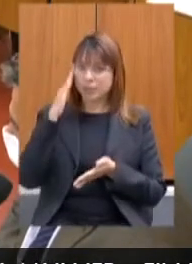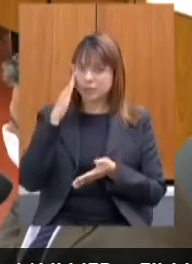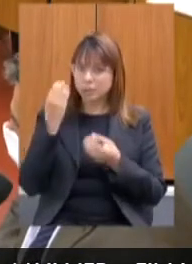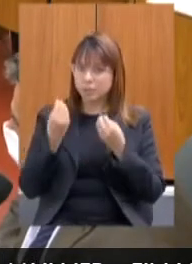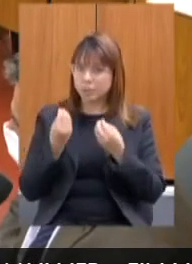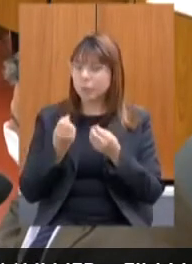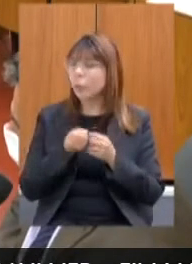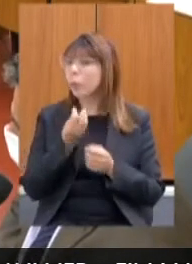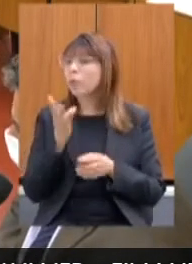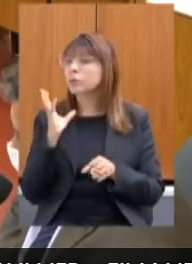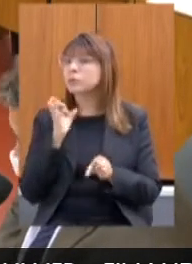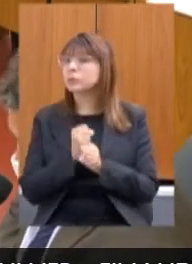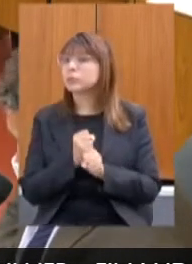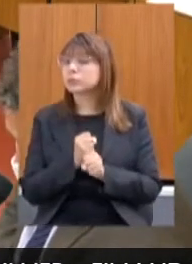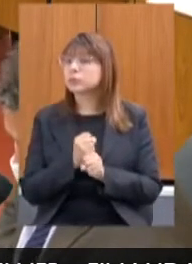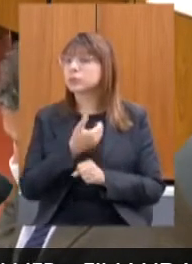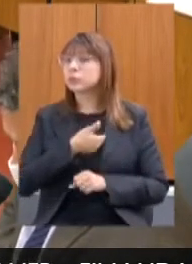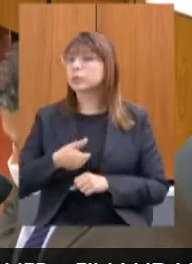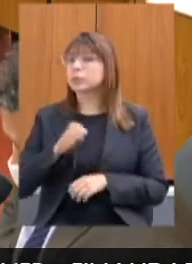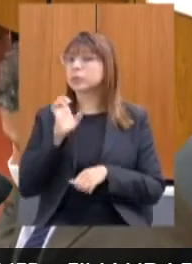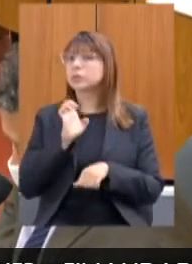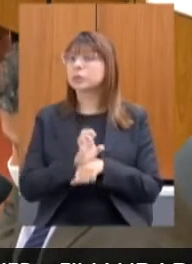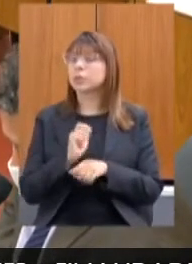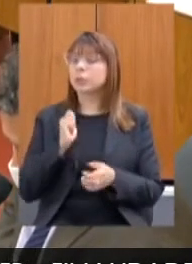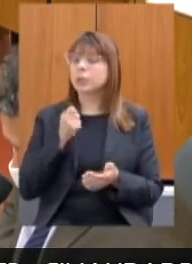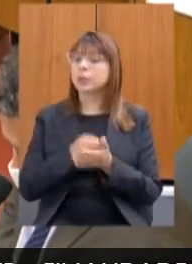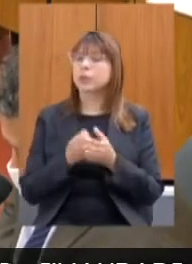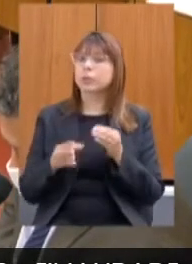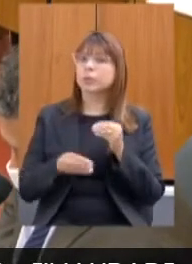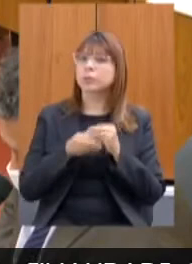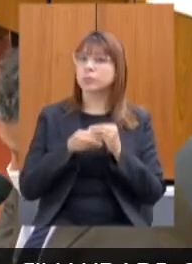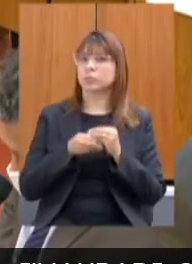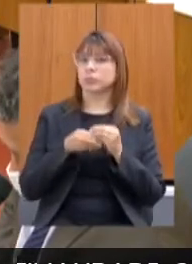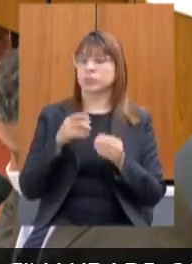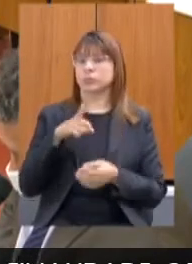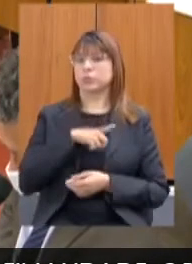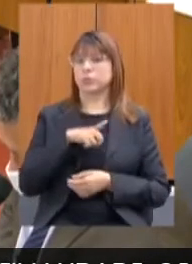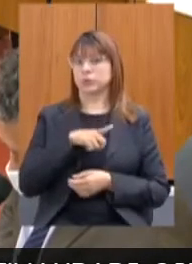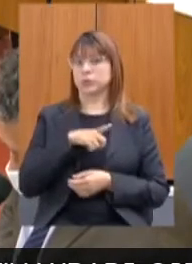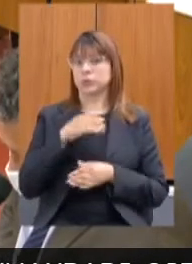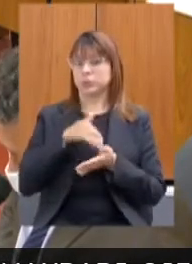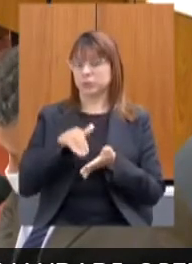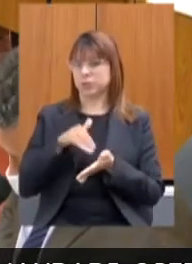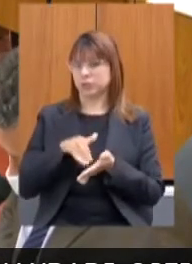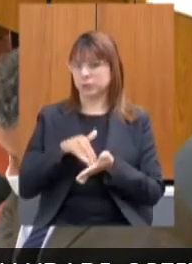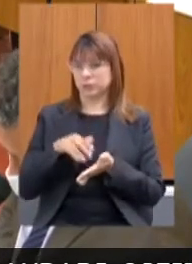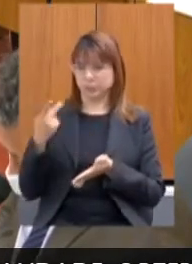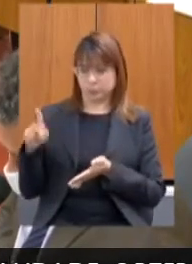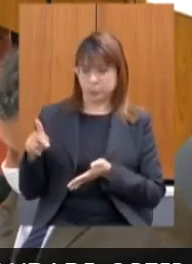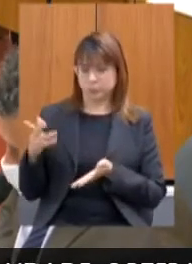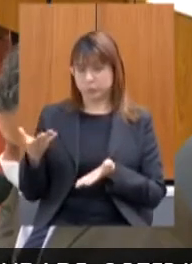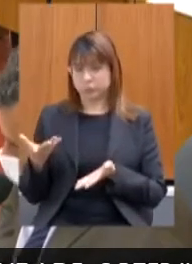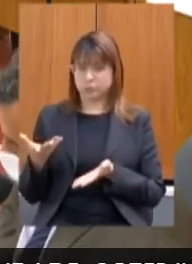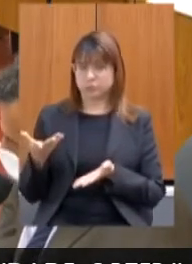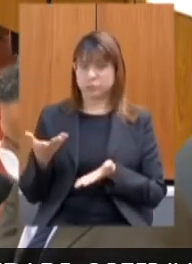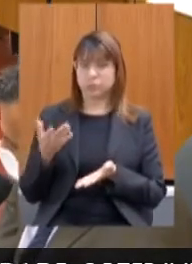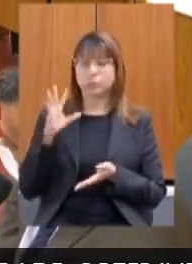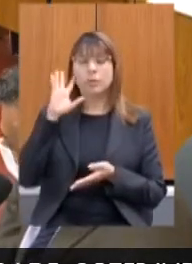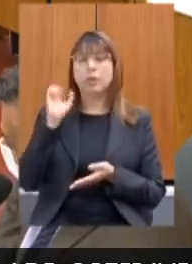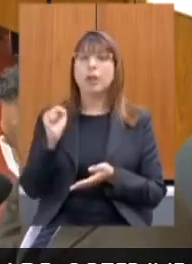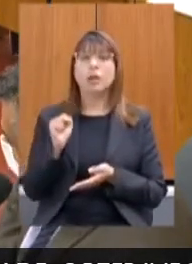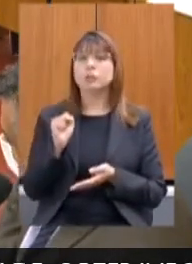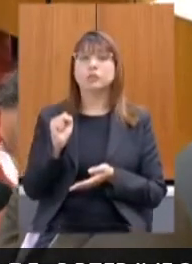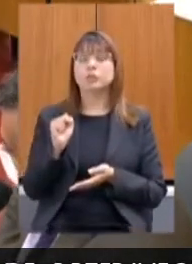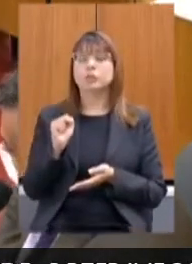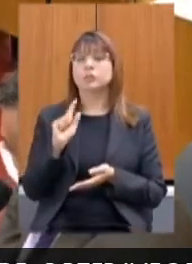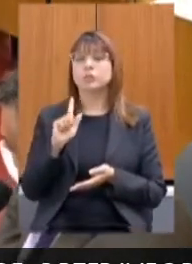pagou das emendas que foram alocadas na secretaria de vossa excelência e o que acha do não